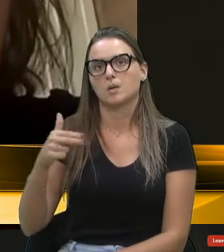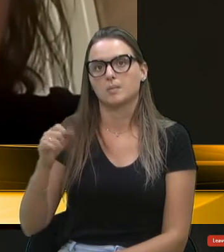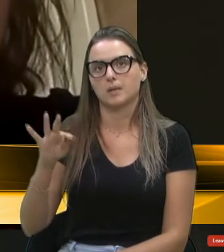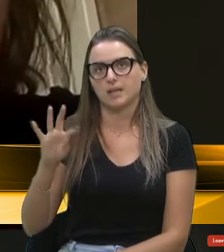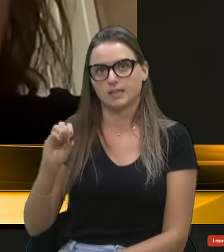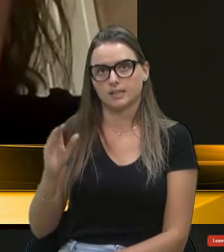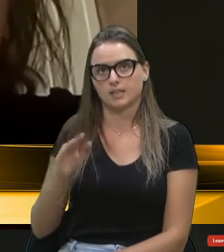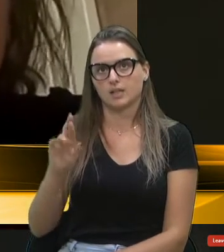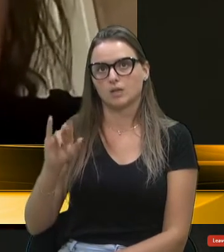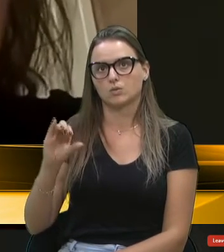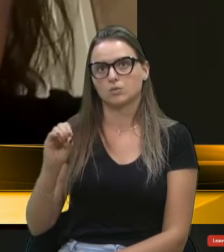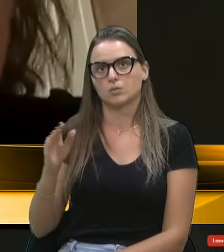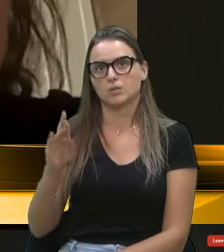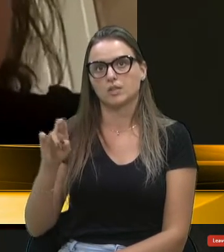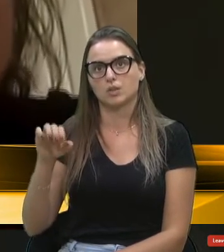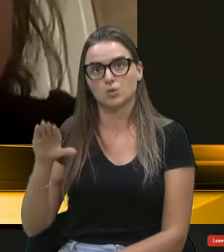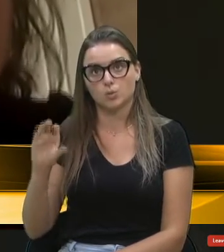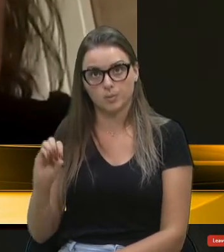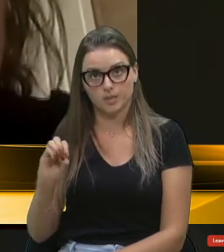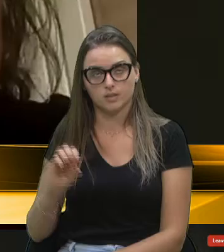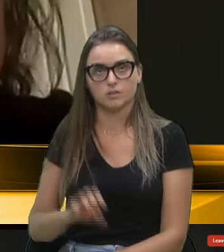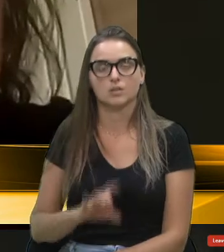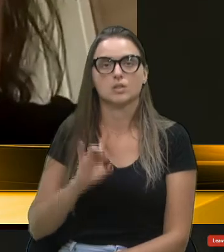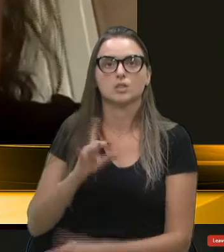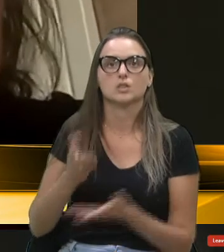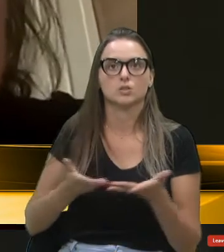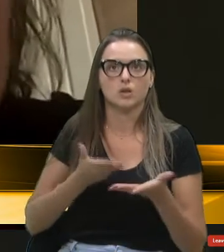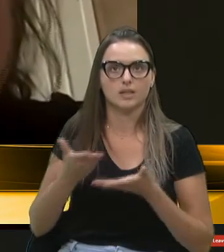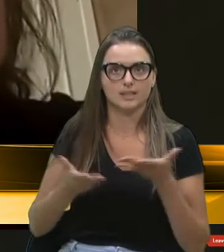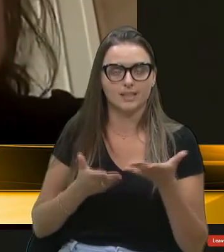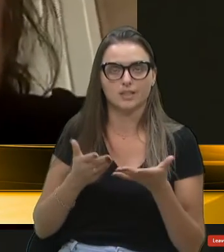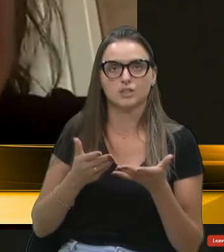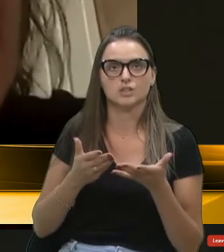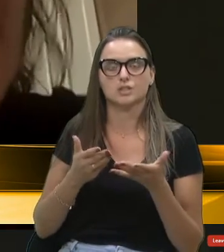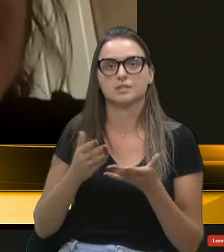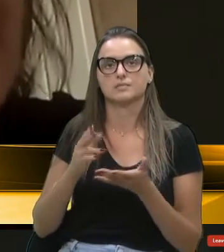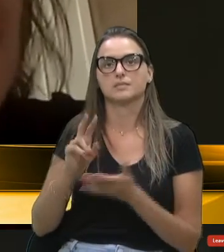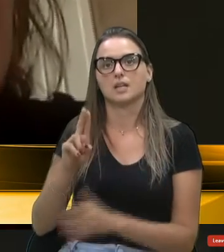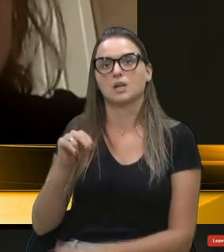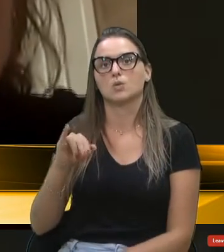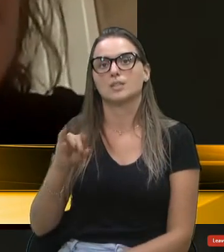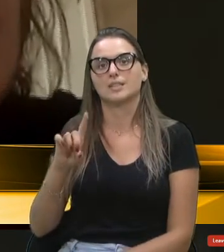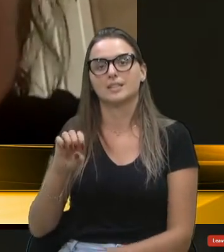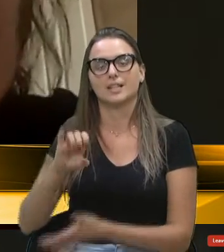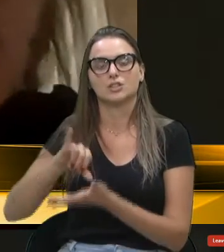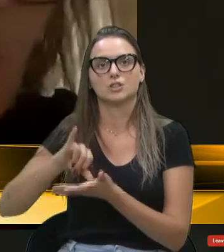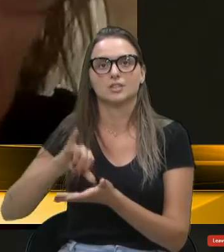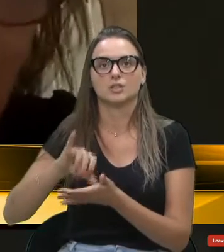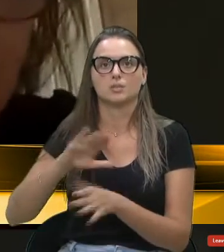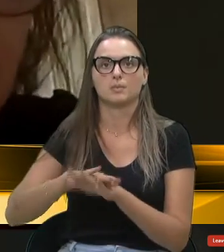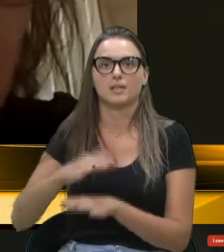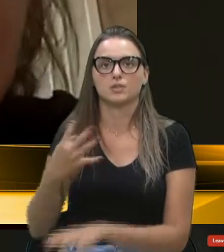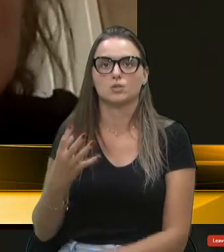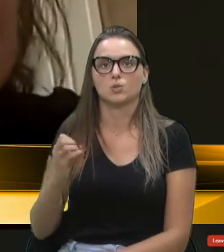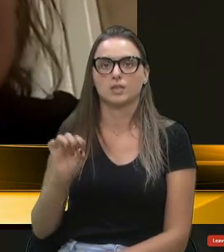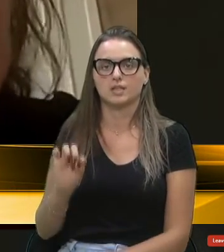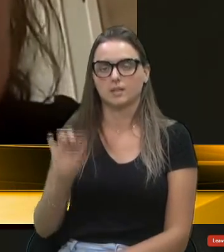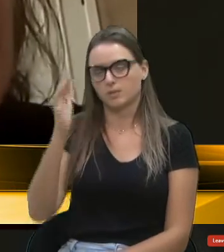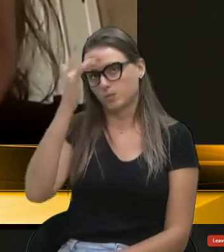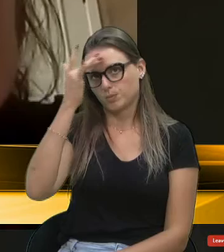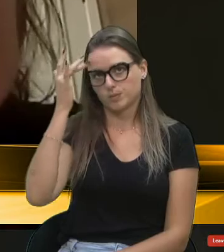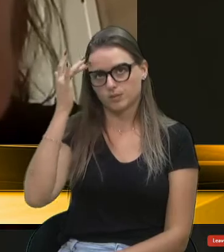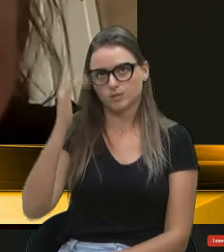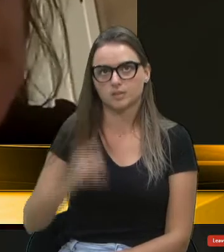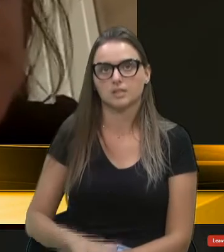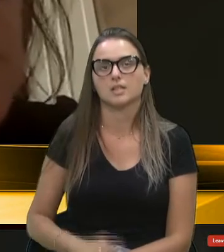só a unidade central do RISO, mais de 40 mil usuários. Então,